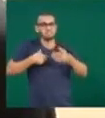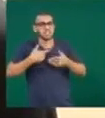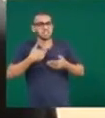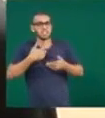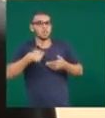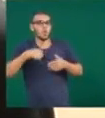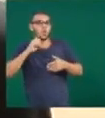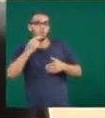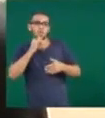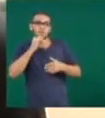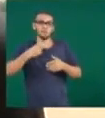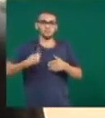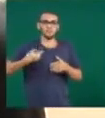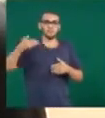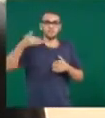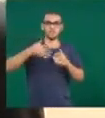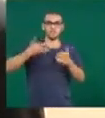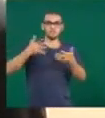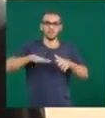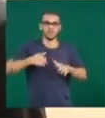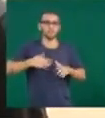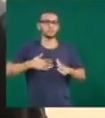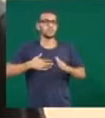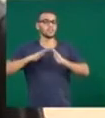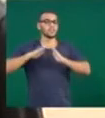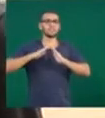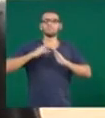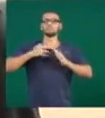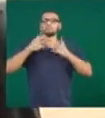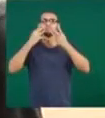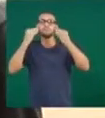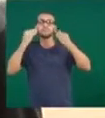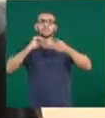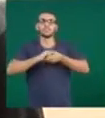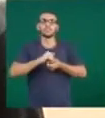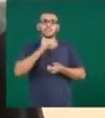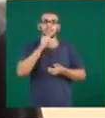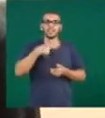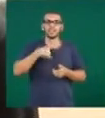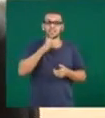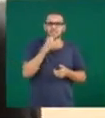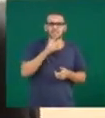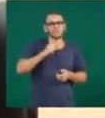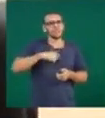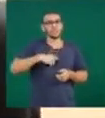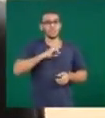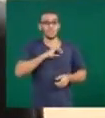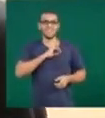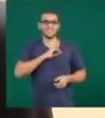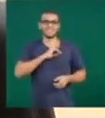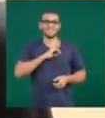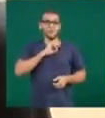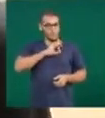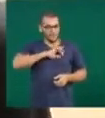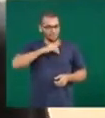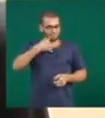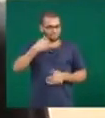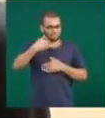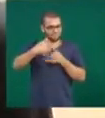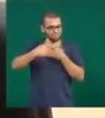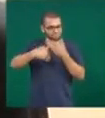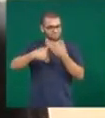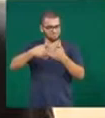Então eu não senti tristeza. Eu sentia medo. Eu sentia medo de morrer a todo momento. Esse medo, em algum momento, foi virando